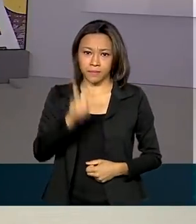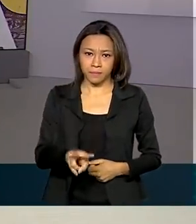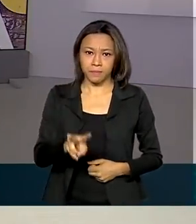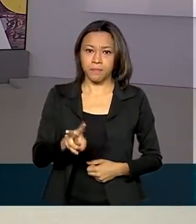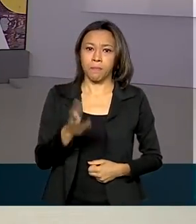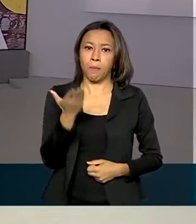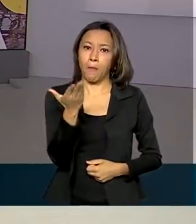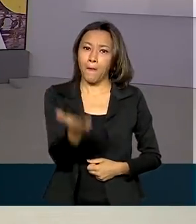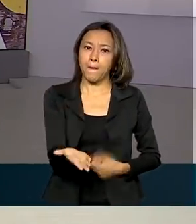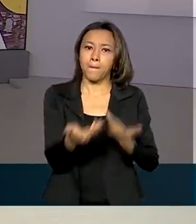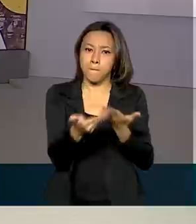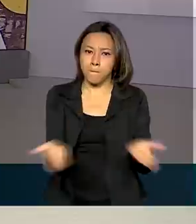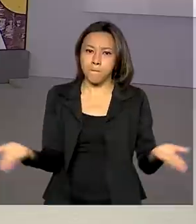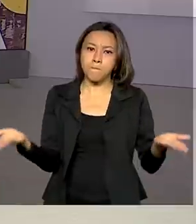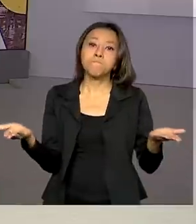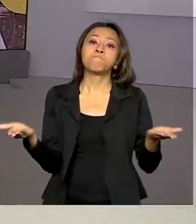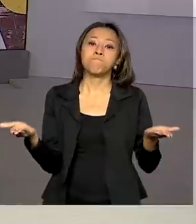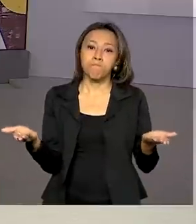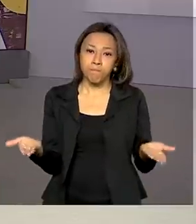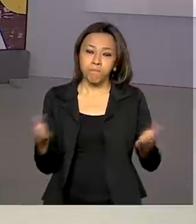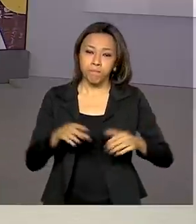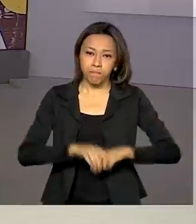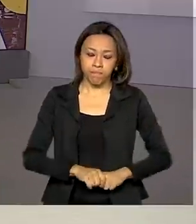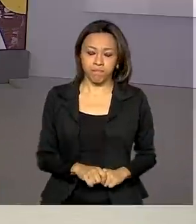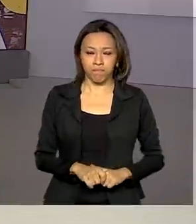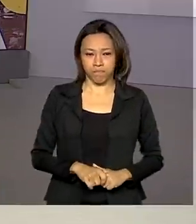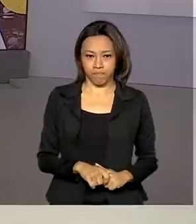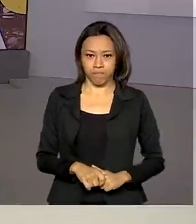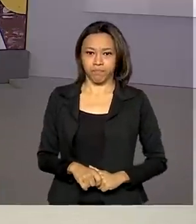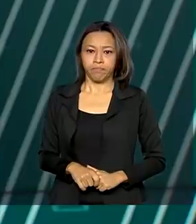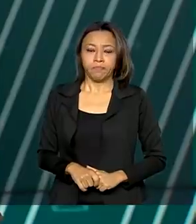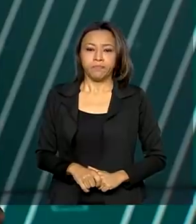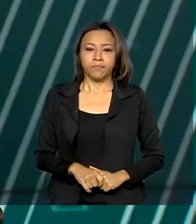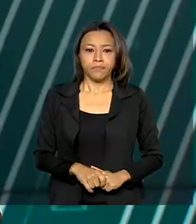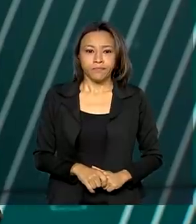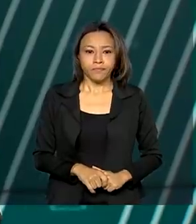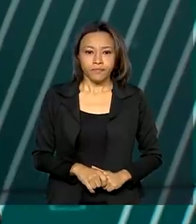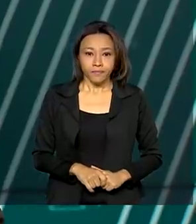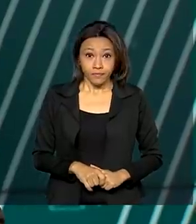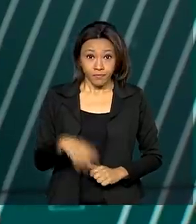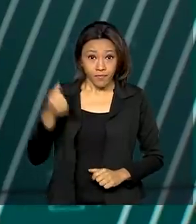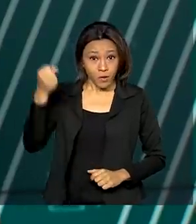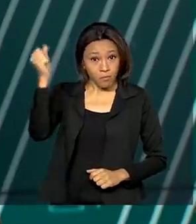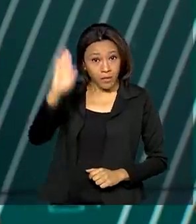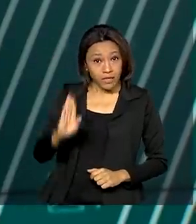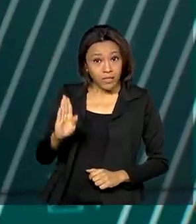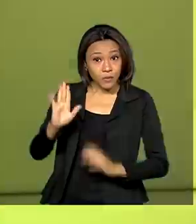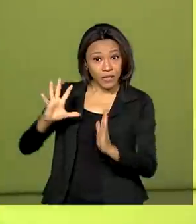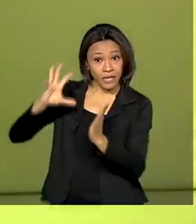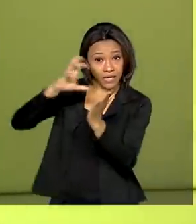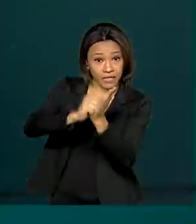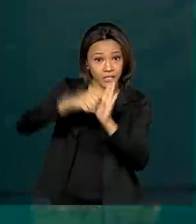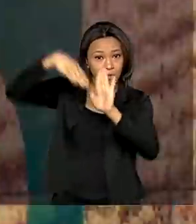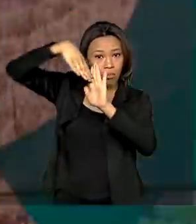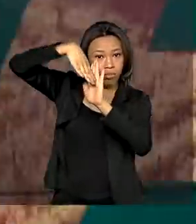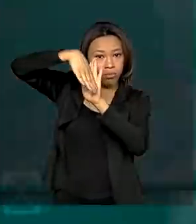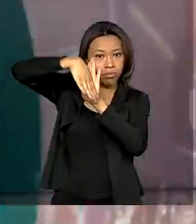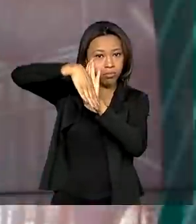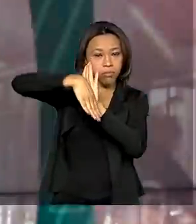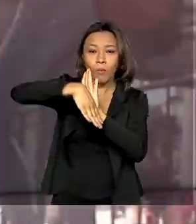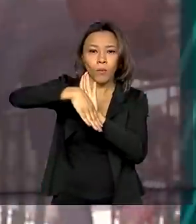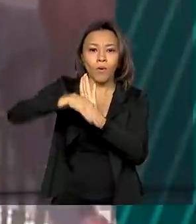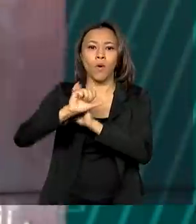Brasil registrou queda de 11